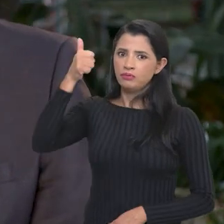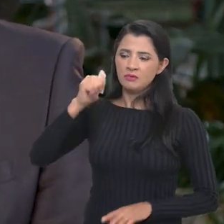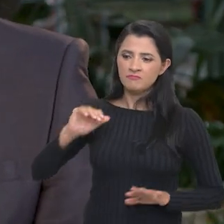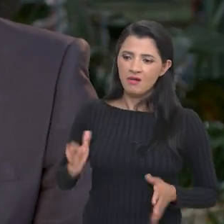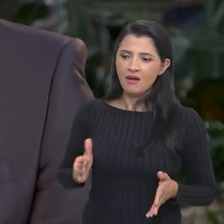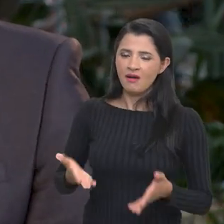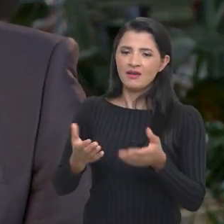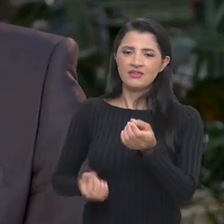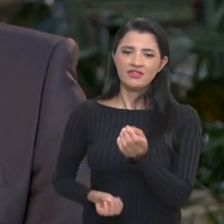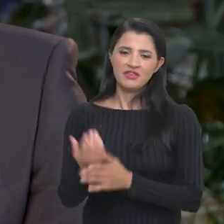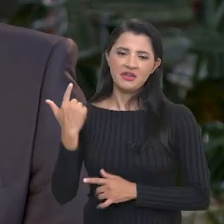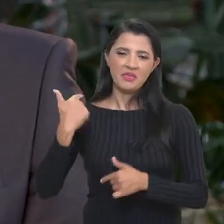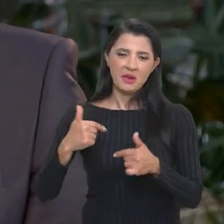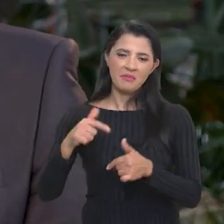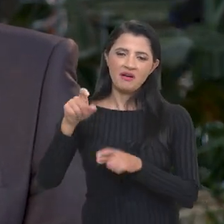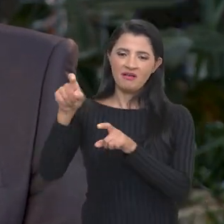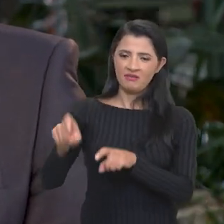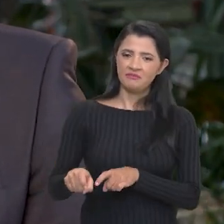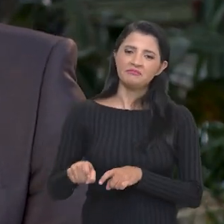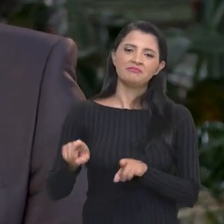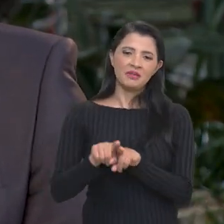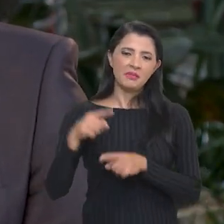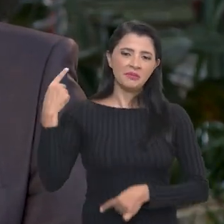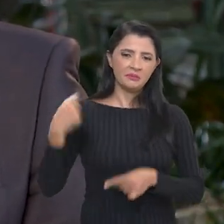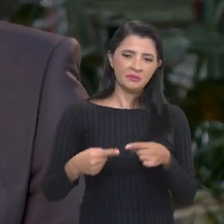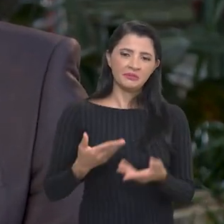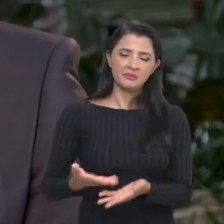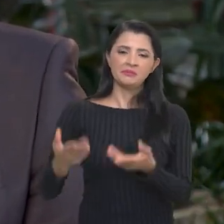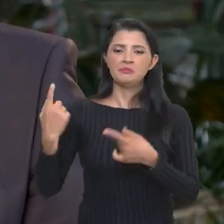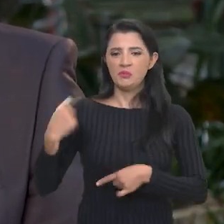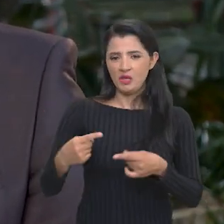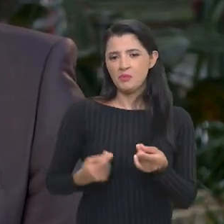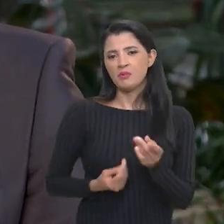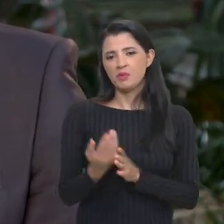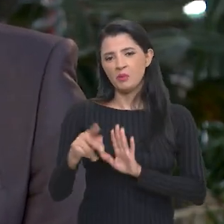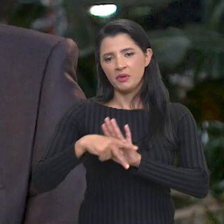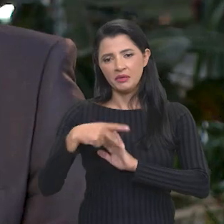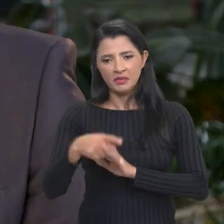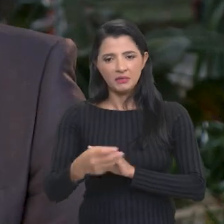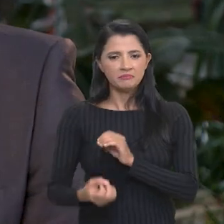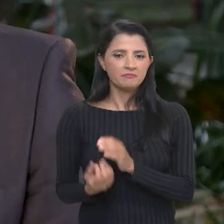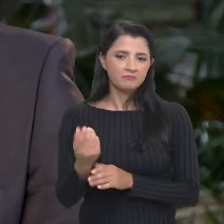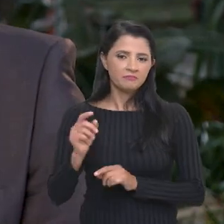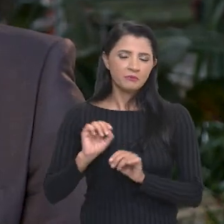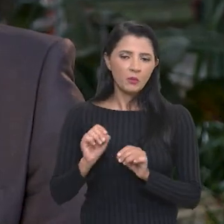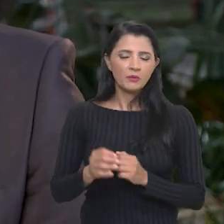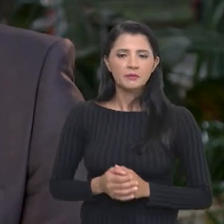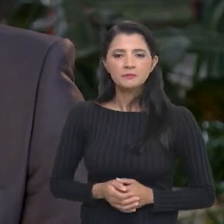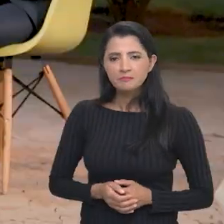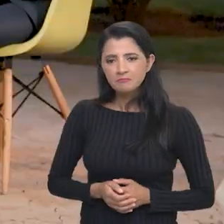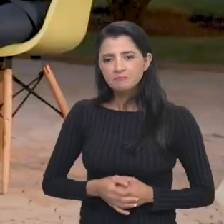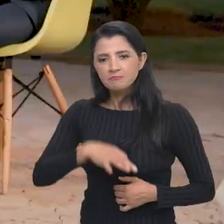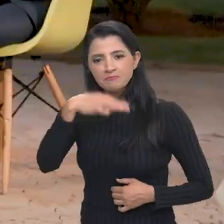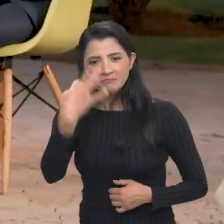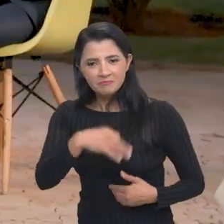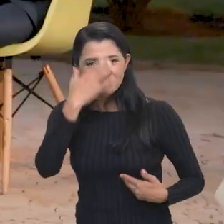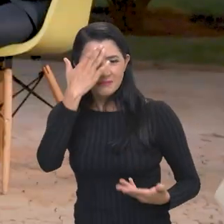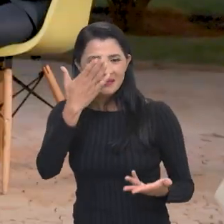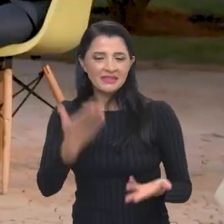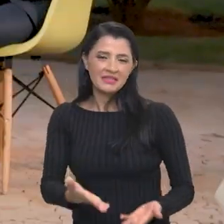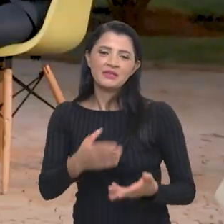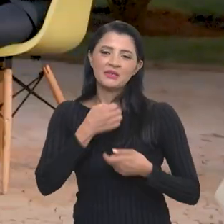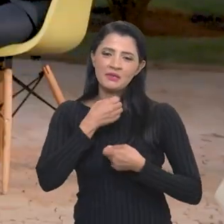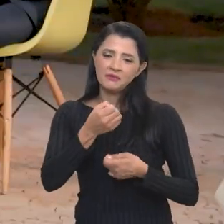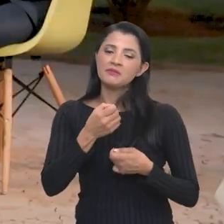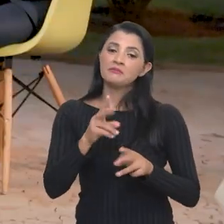grande puxador e gerador de empregos no campo também das políticas que a Conab operacionaliza. Tá certo presidente